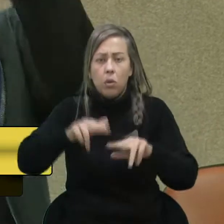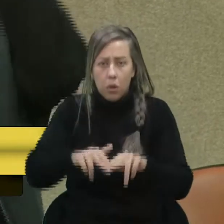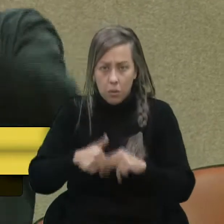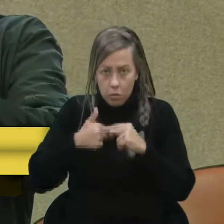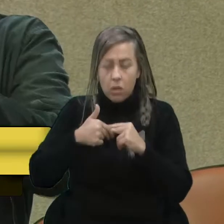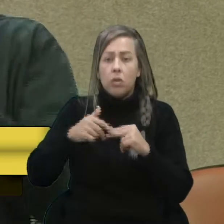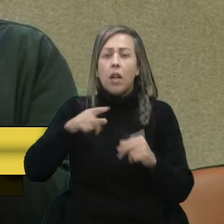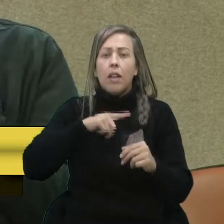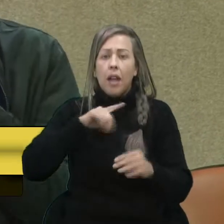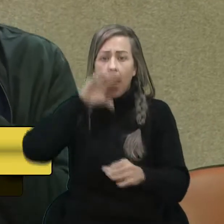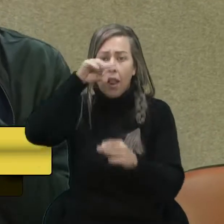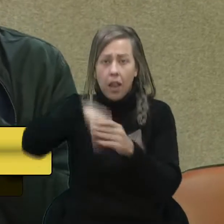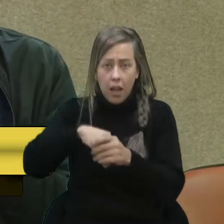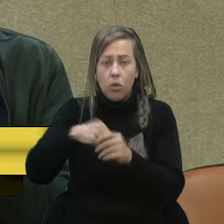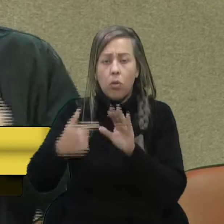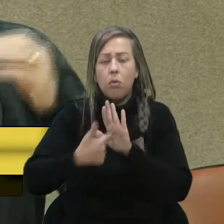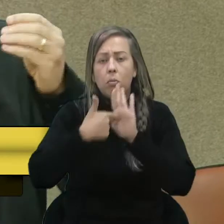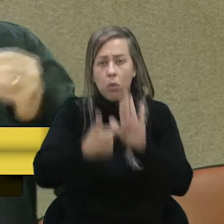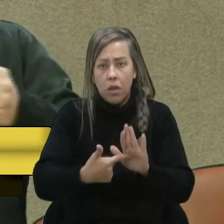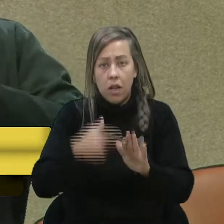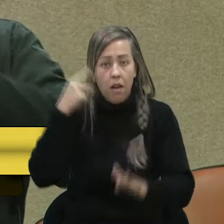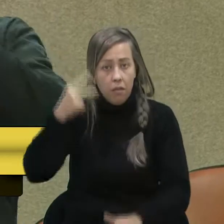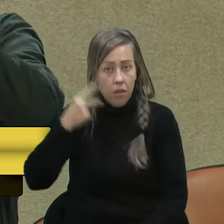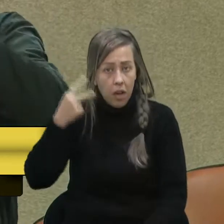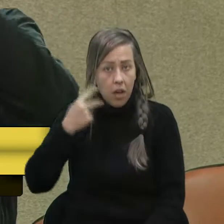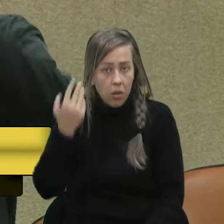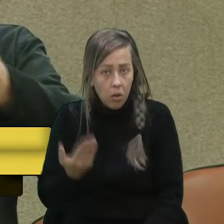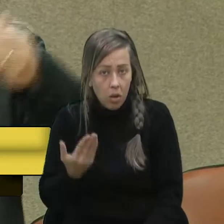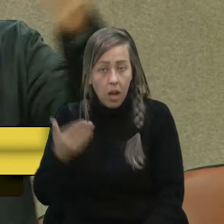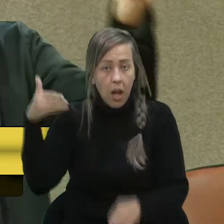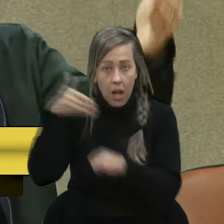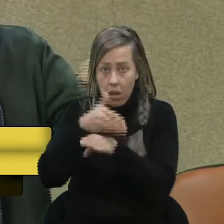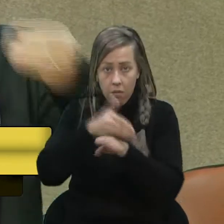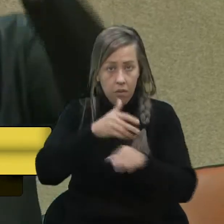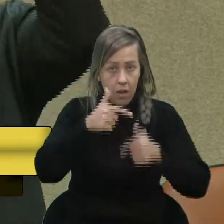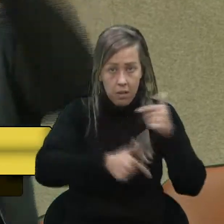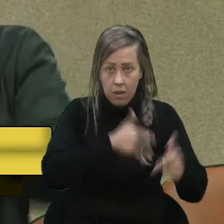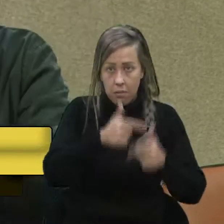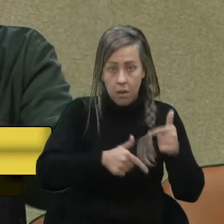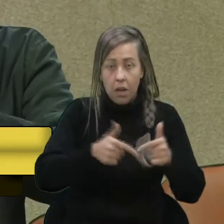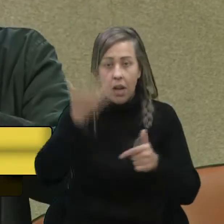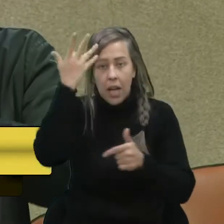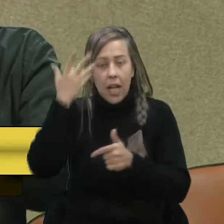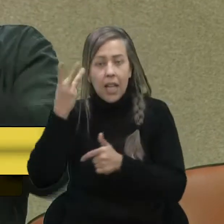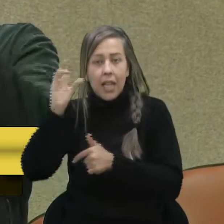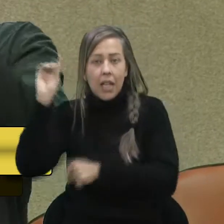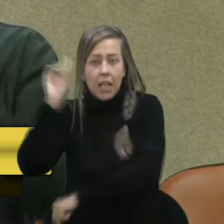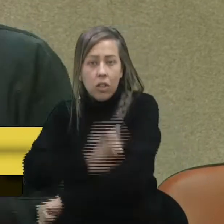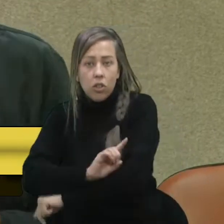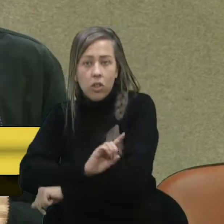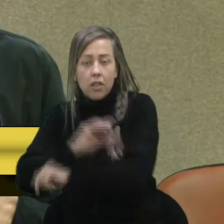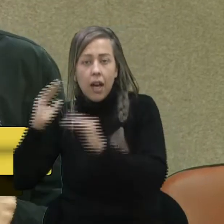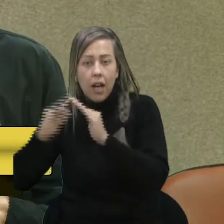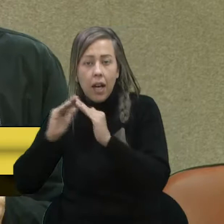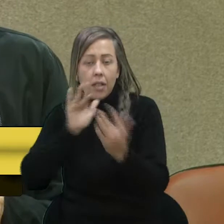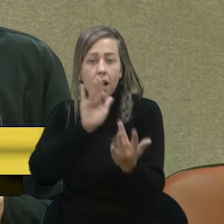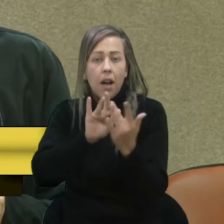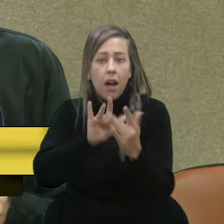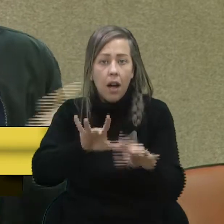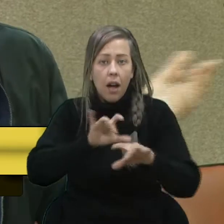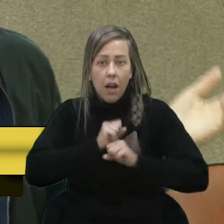caso aqui dentro dessa casa que mostra. A vereadora não vinha na sessão, ficou 30 dias em casa para não ter contaminação.